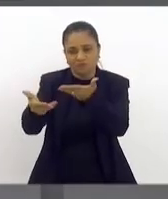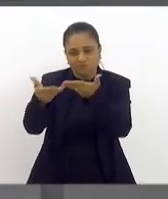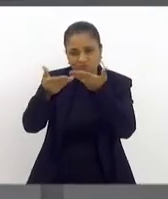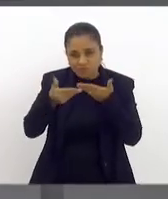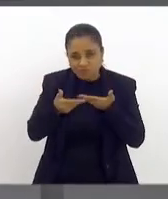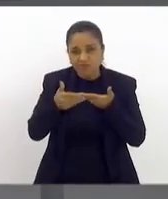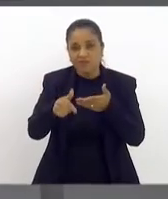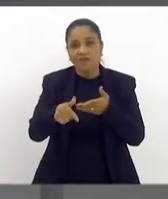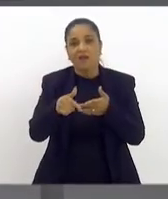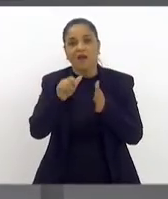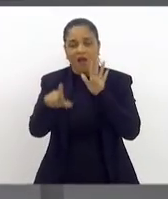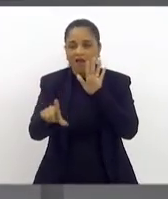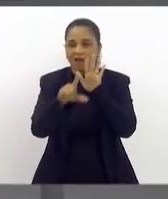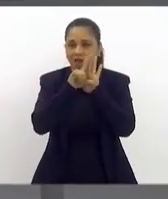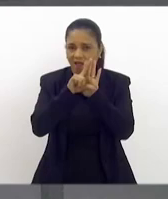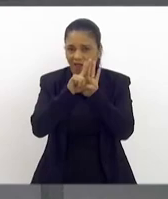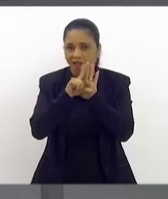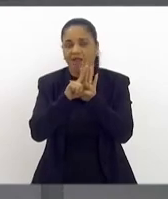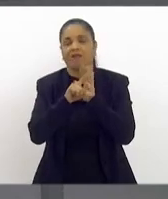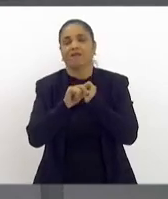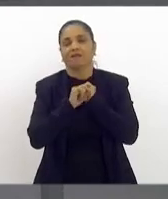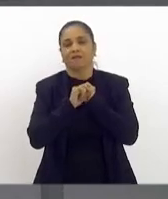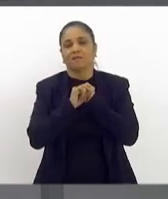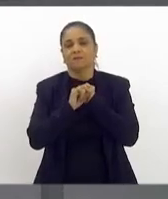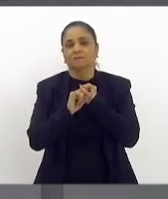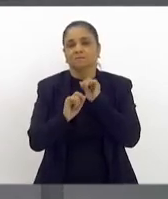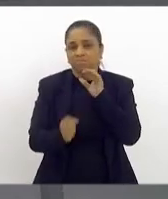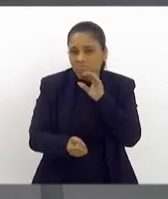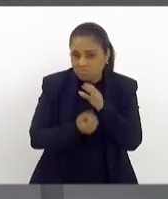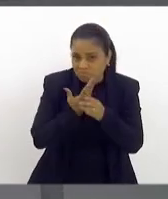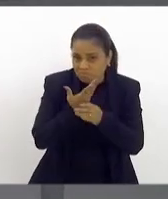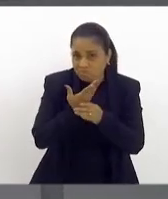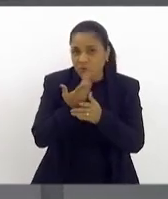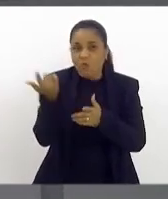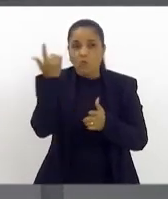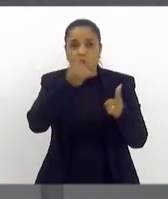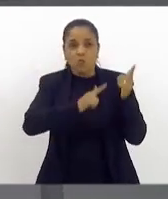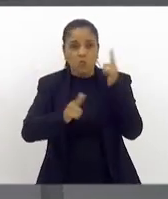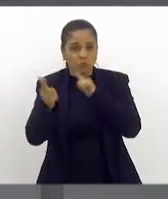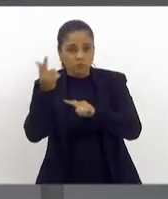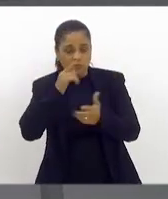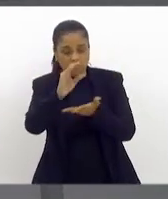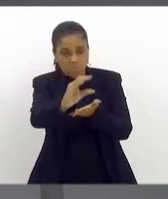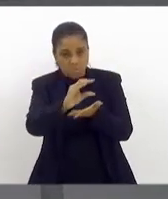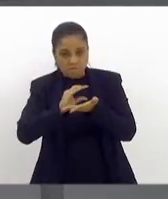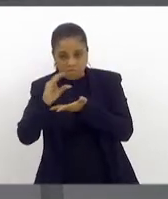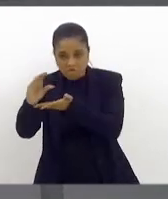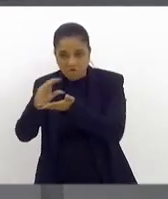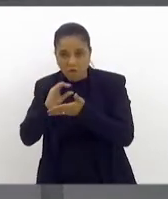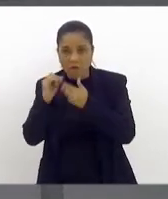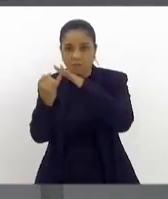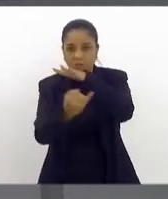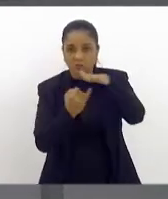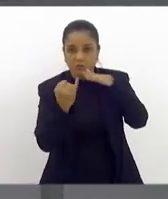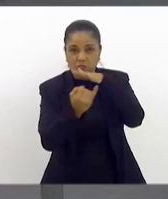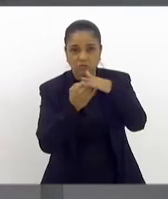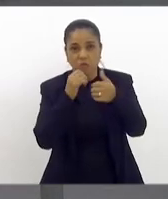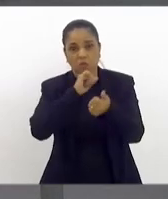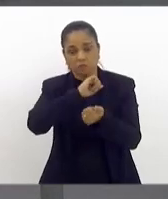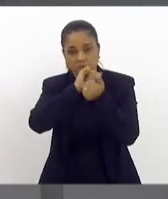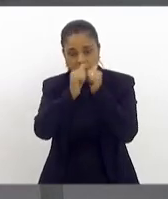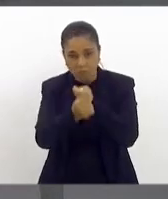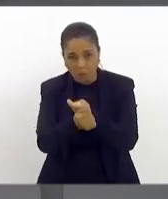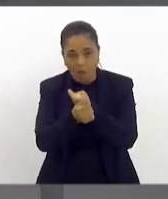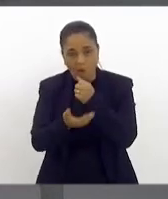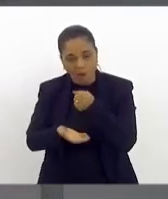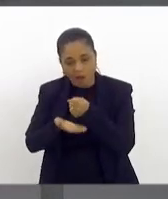mais leis, que a gente possa, de fato, conseguir trazer mais verbas para instituições esportivas que apoiam essa